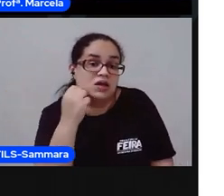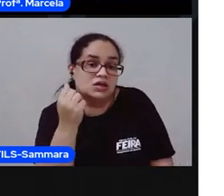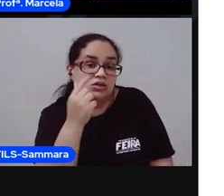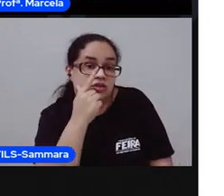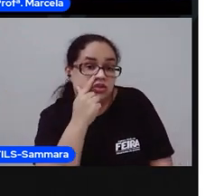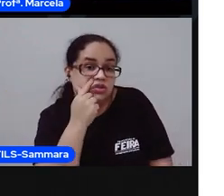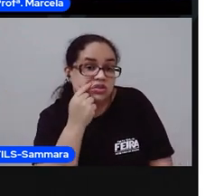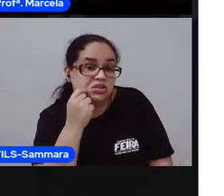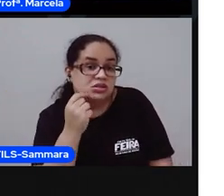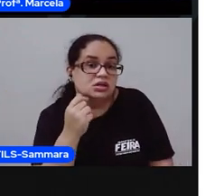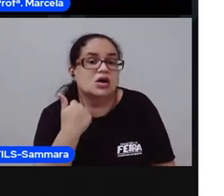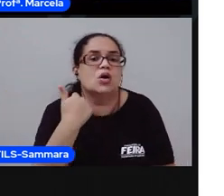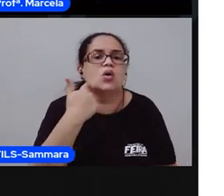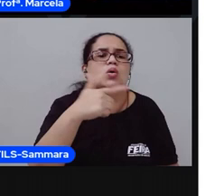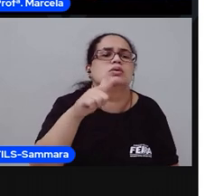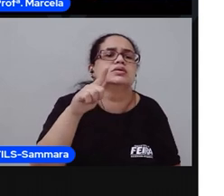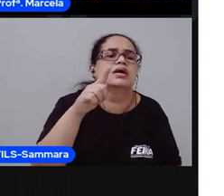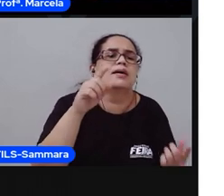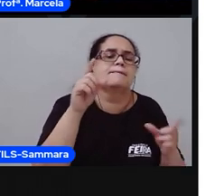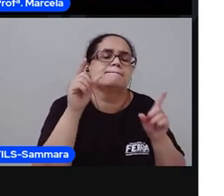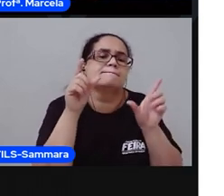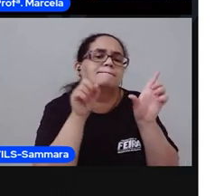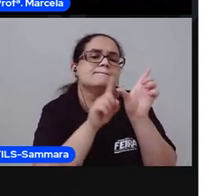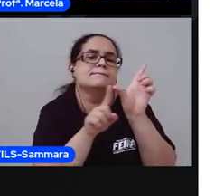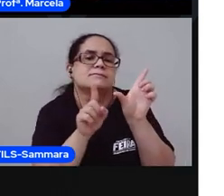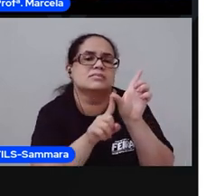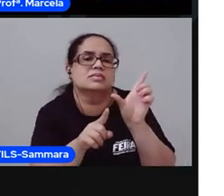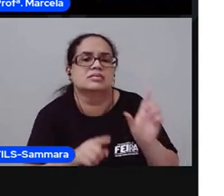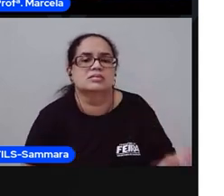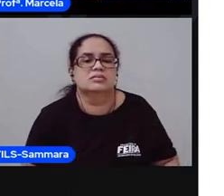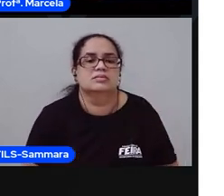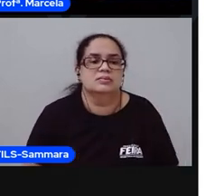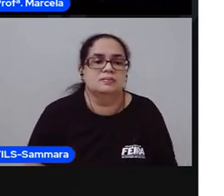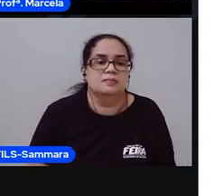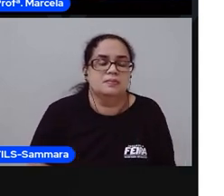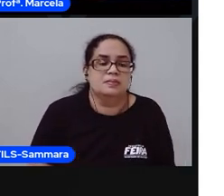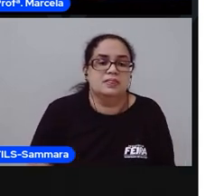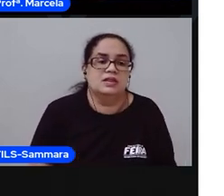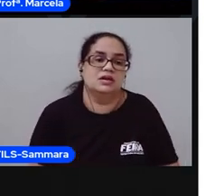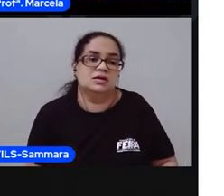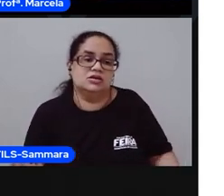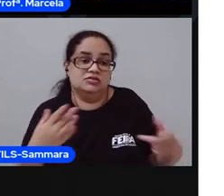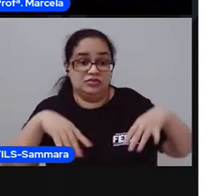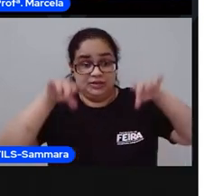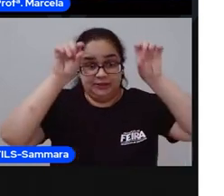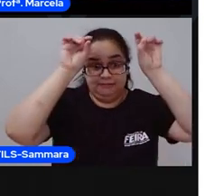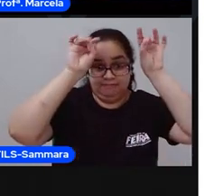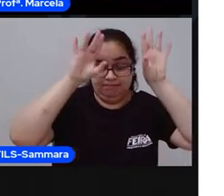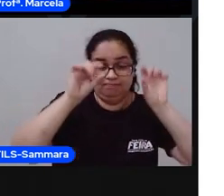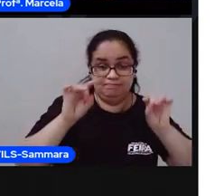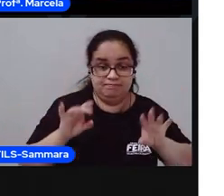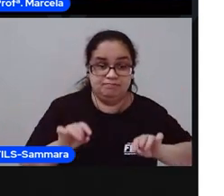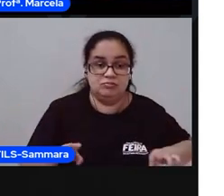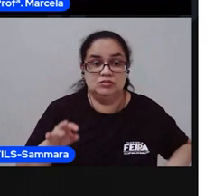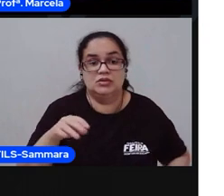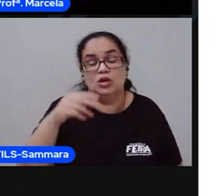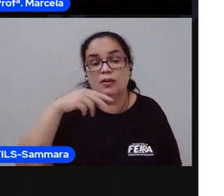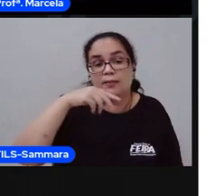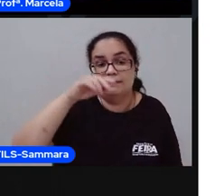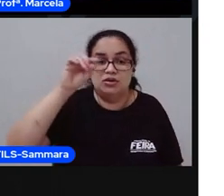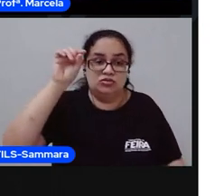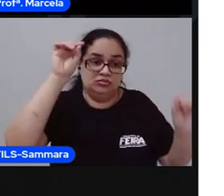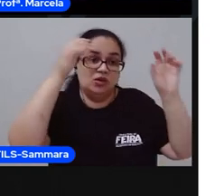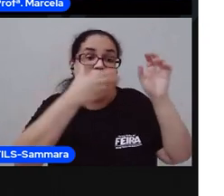eu tenho outra palavra. E que fica elegante. Olha que menino elegante.